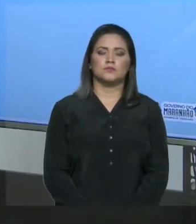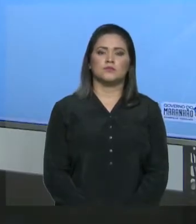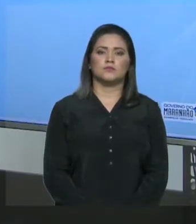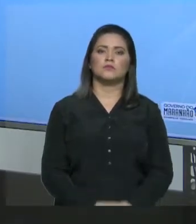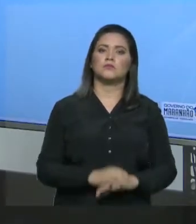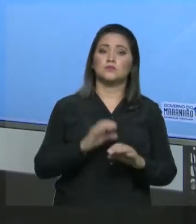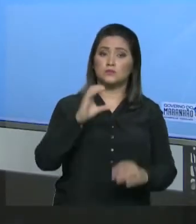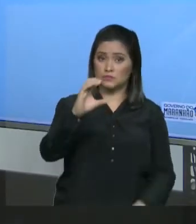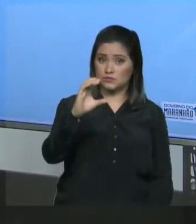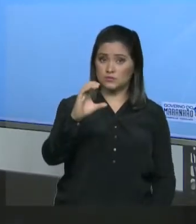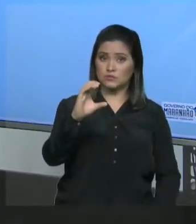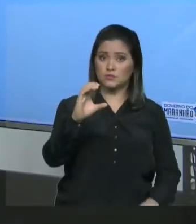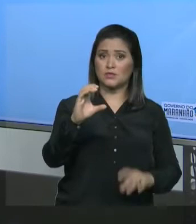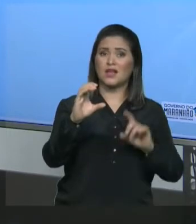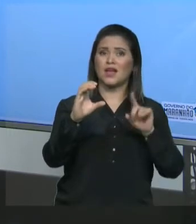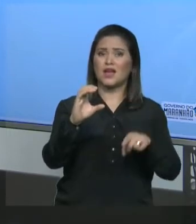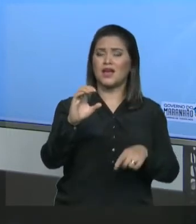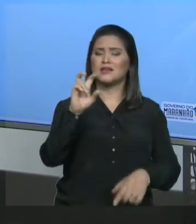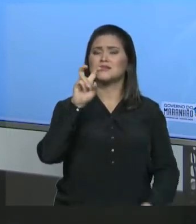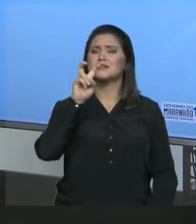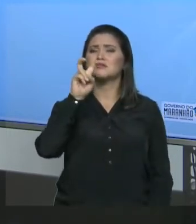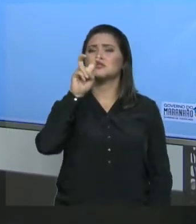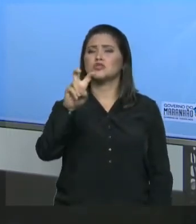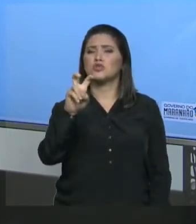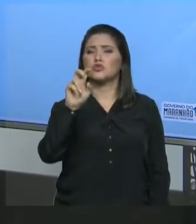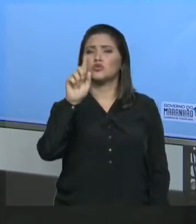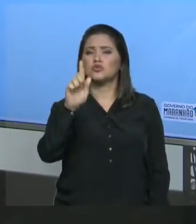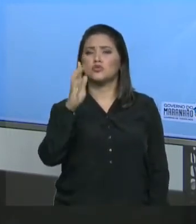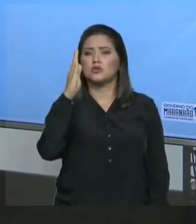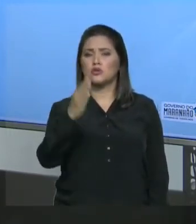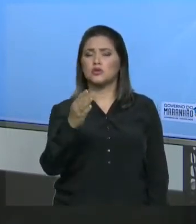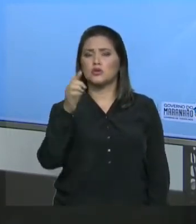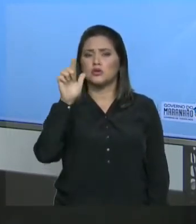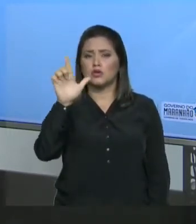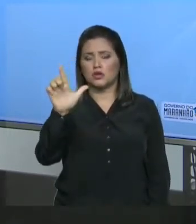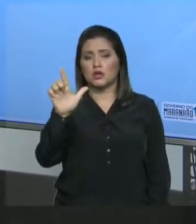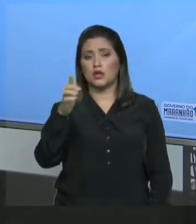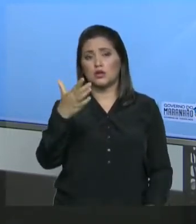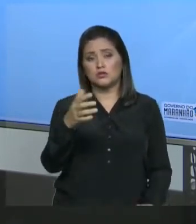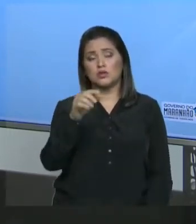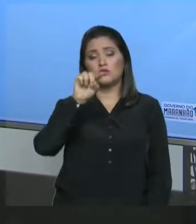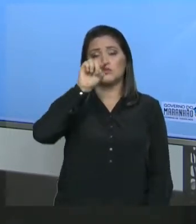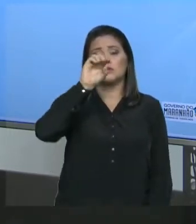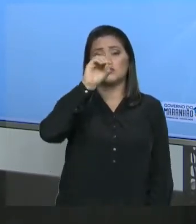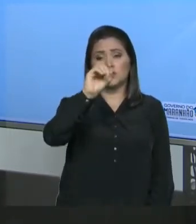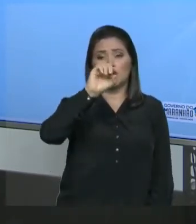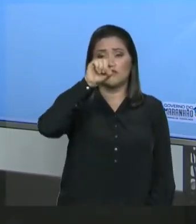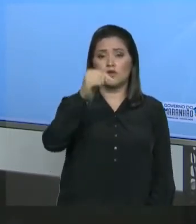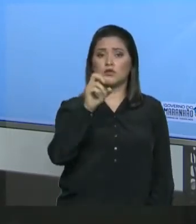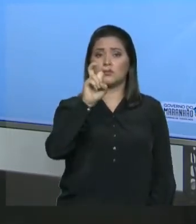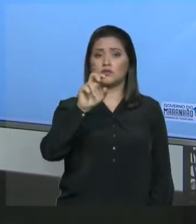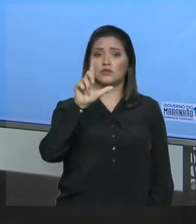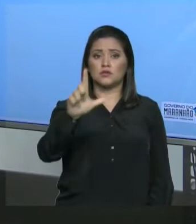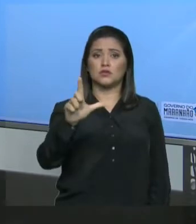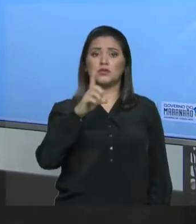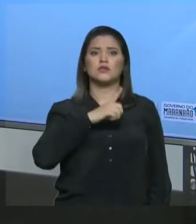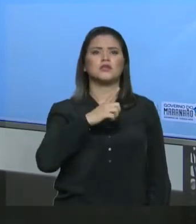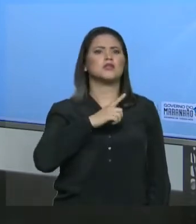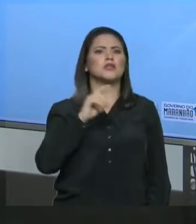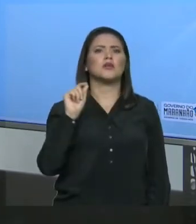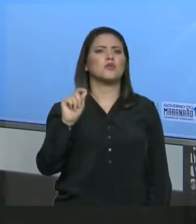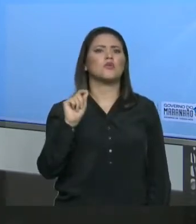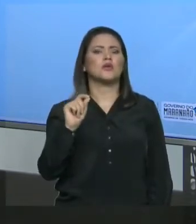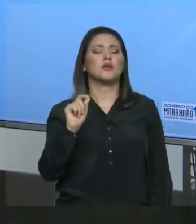5 gramas por litro. Dessa solução, meio litro contém o quê? Então, perceba que agora essa questão não é literalmente para você